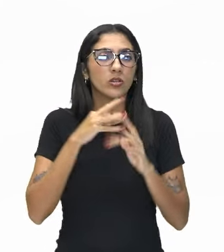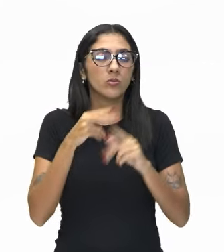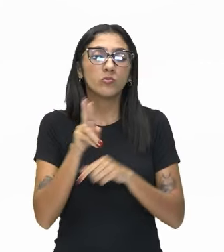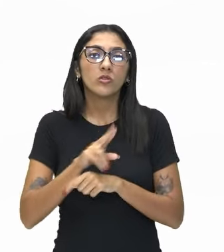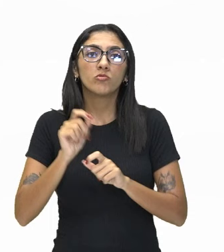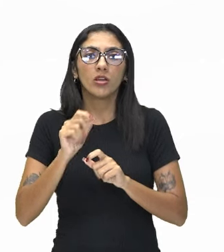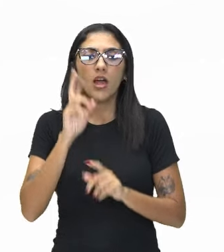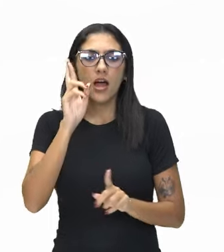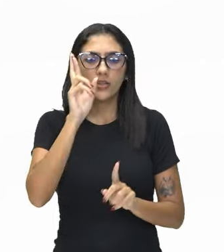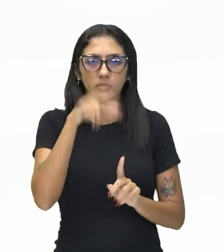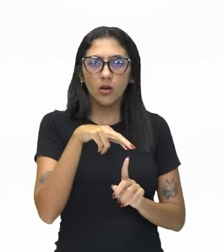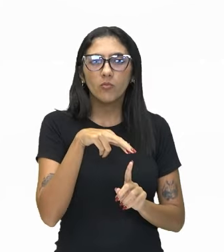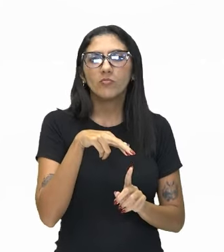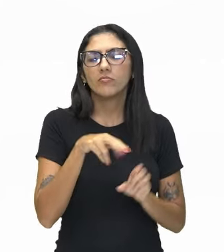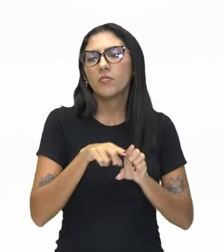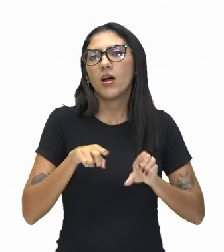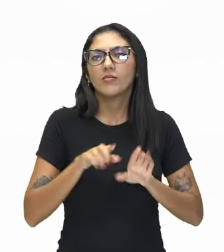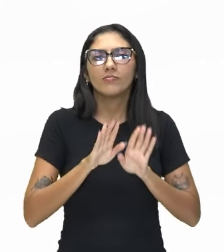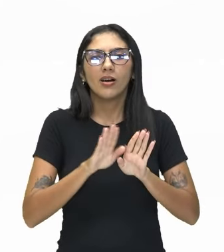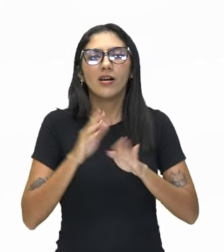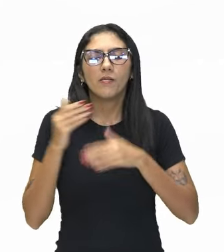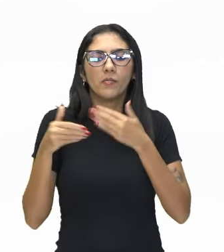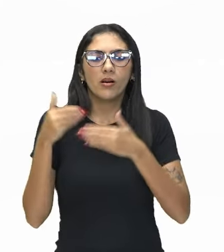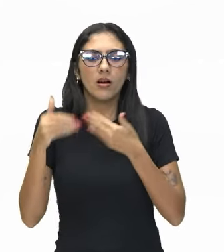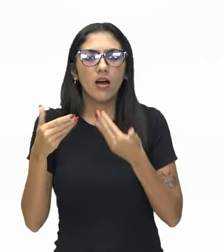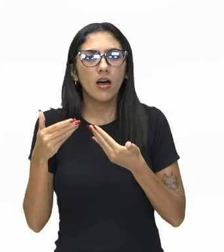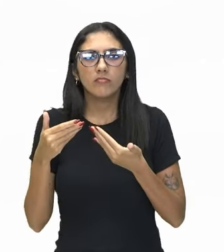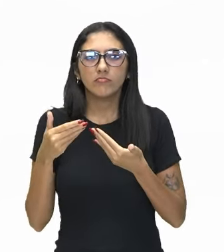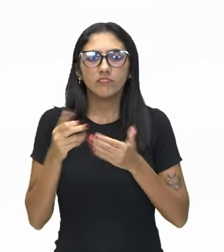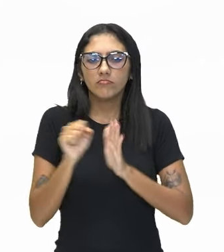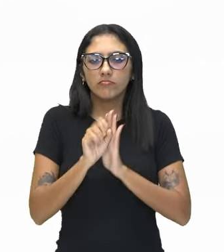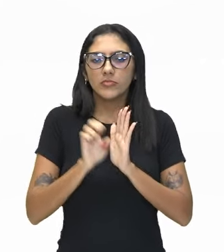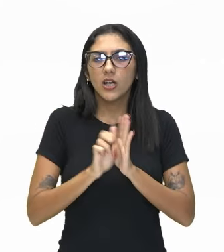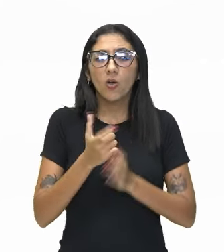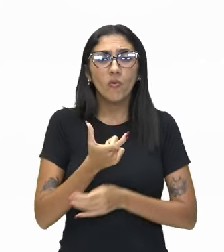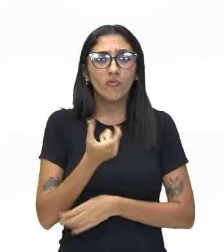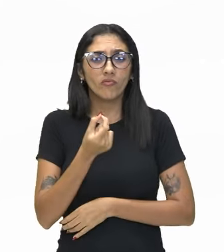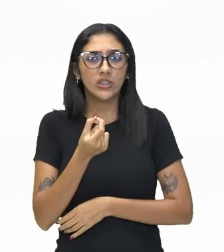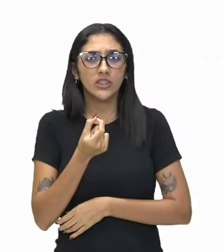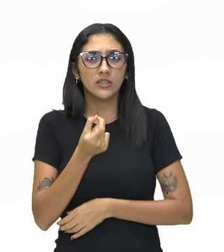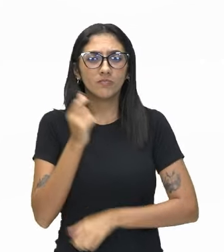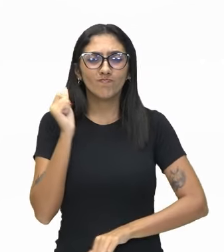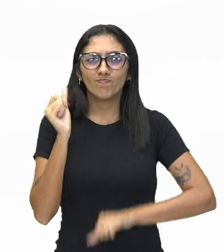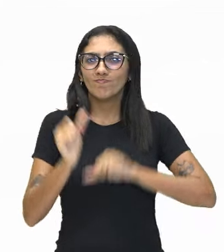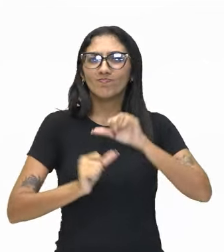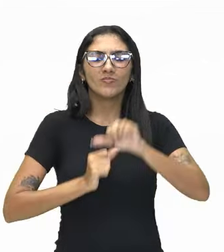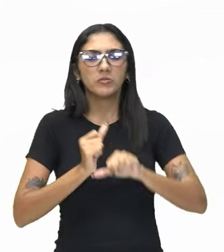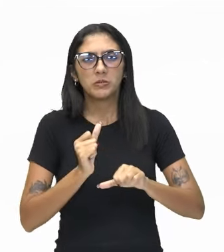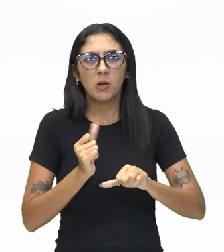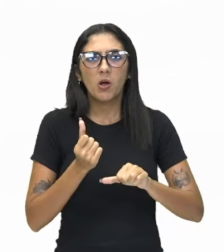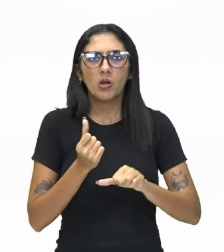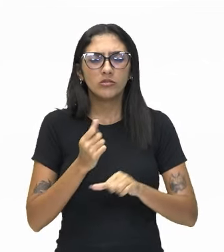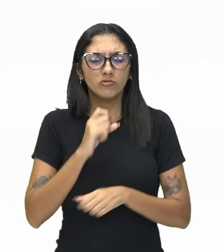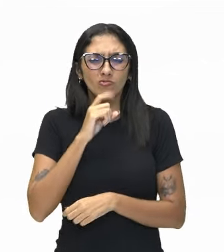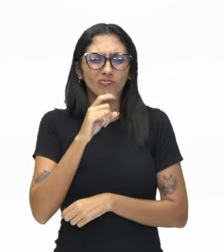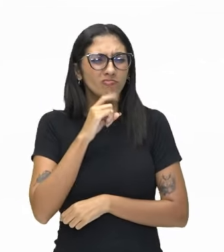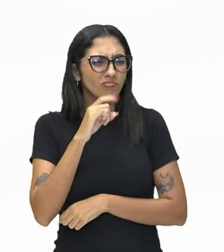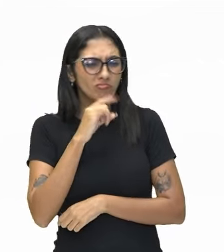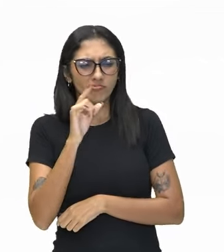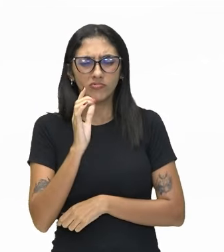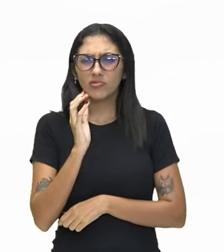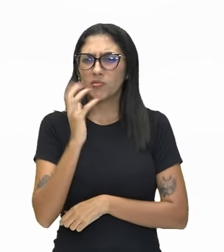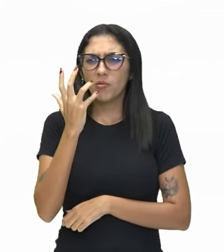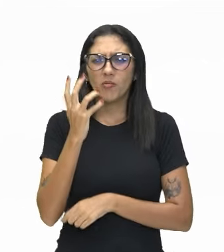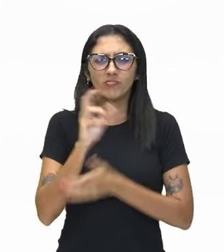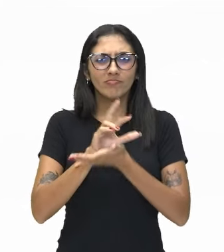de repente, a gente percebe que não é isso, né? Chega no século XX e começa uma série de incertezas aí. E